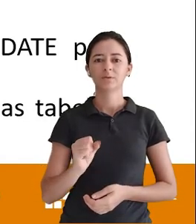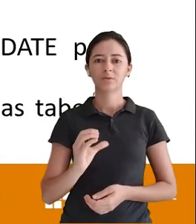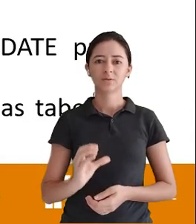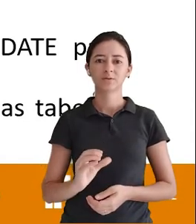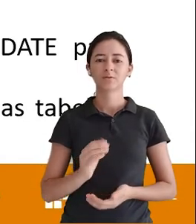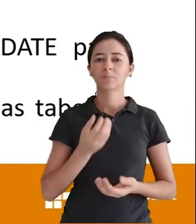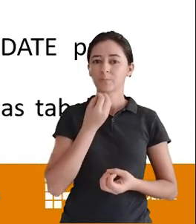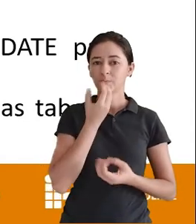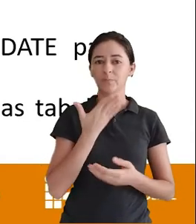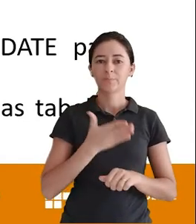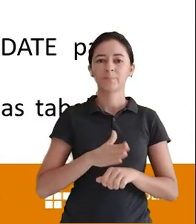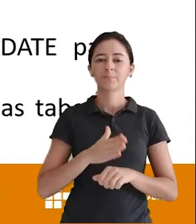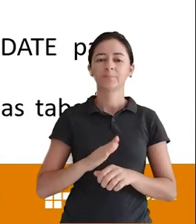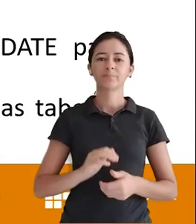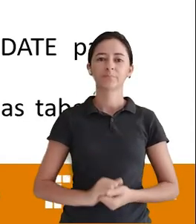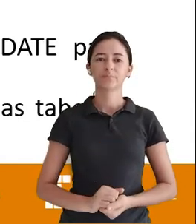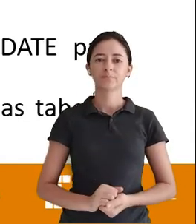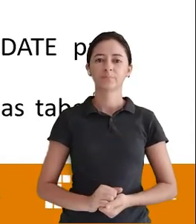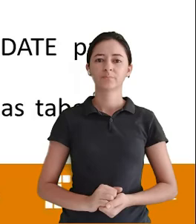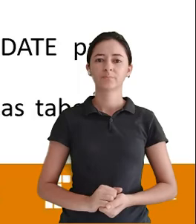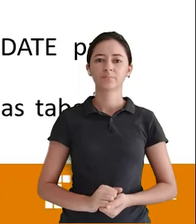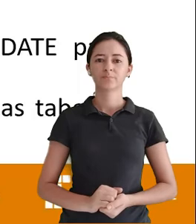E boa prática Para vocês Ok?